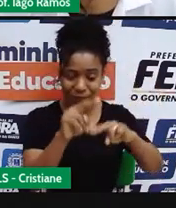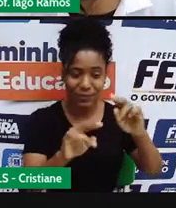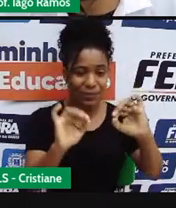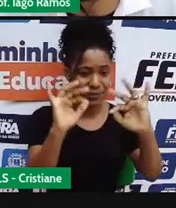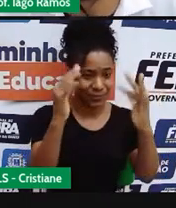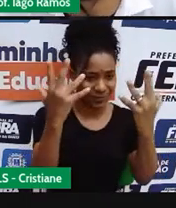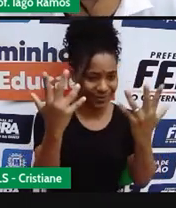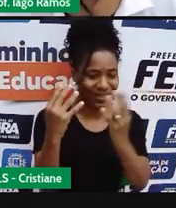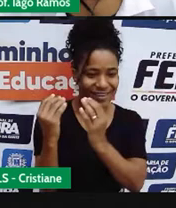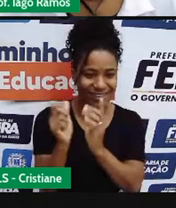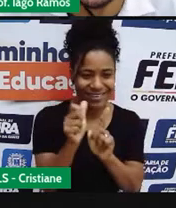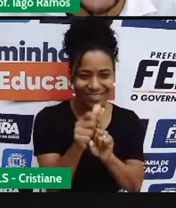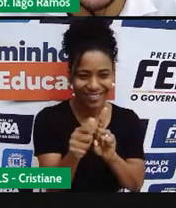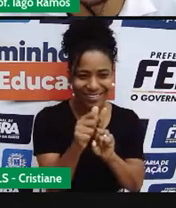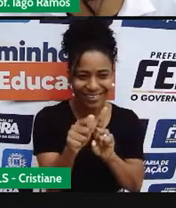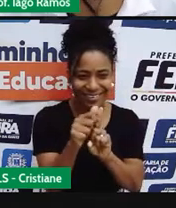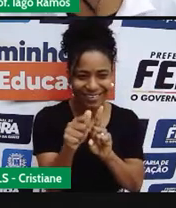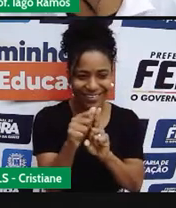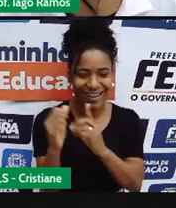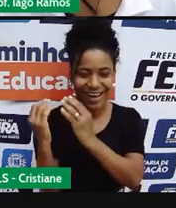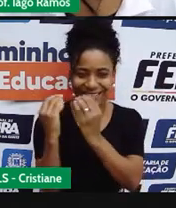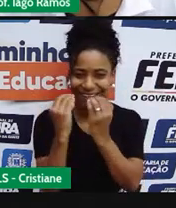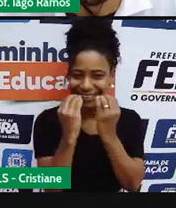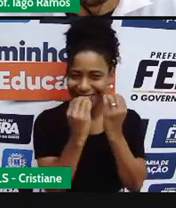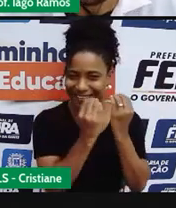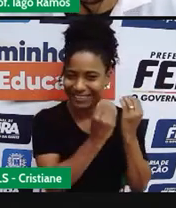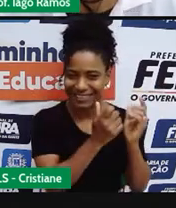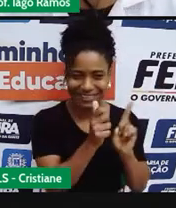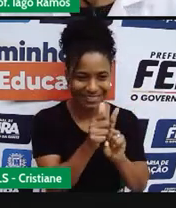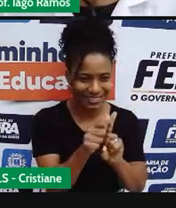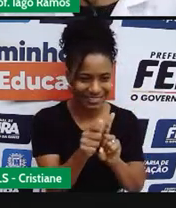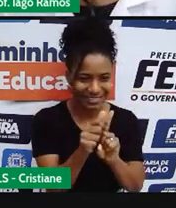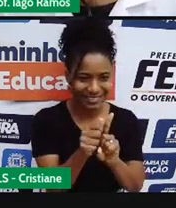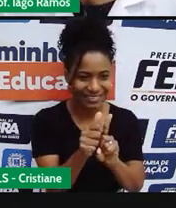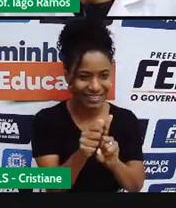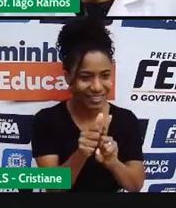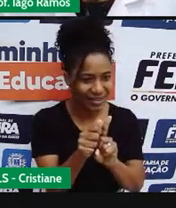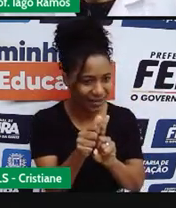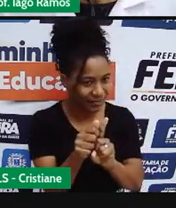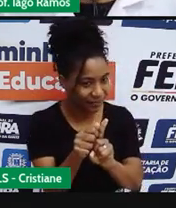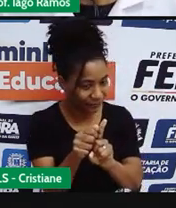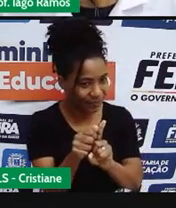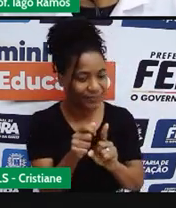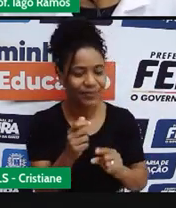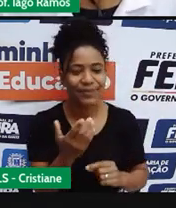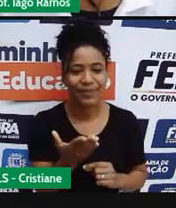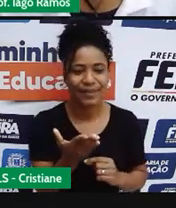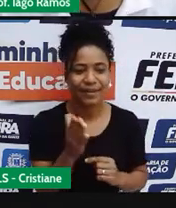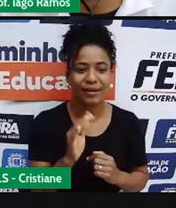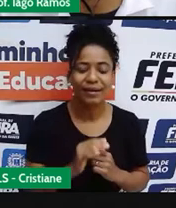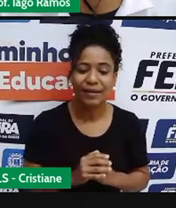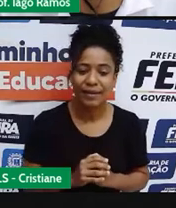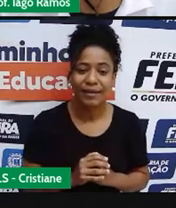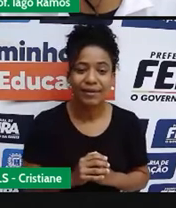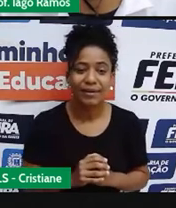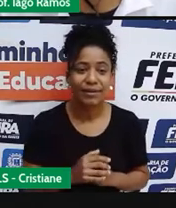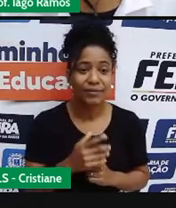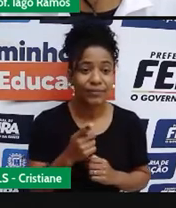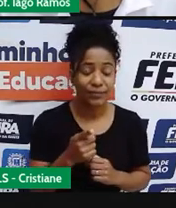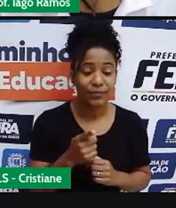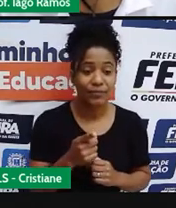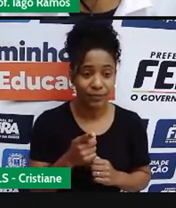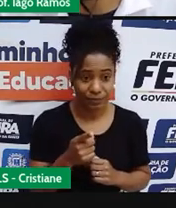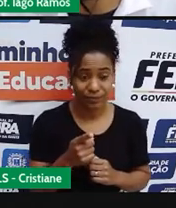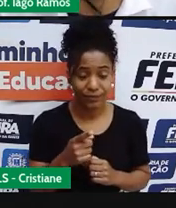falar de milho? Olha só que bacana. Supondo que para uma determinada quantidade